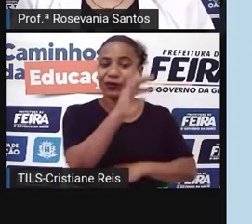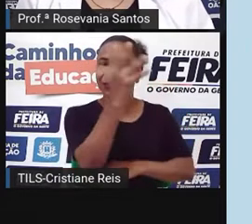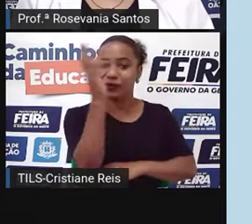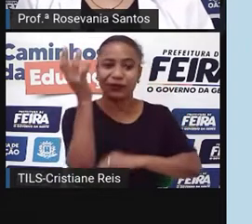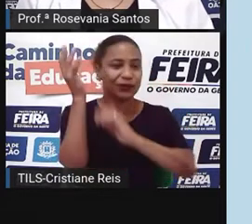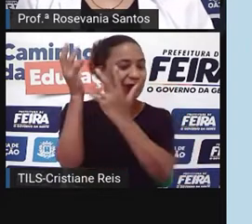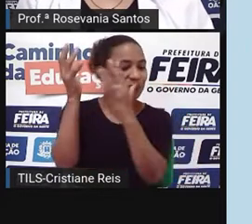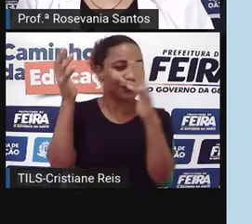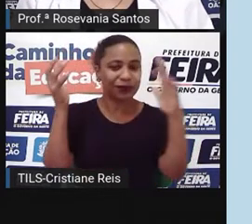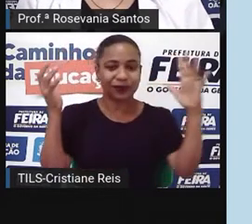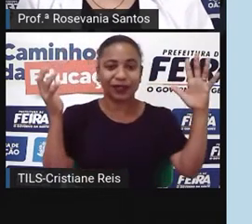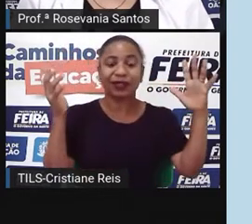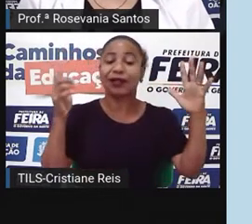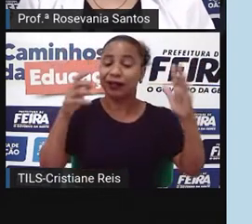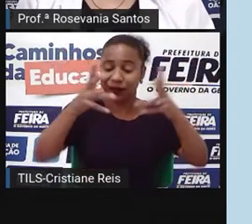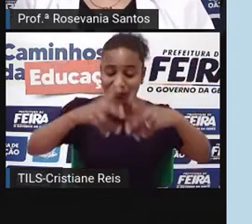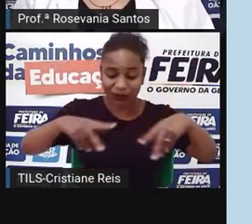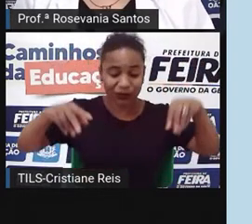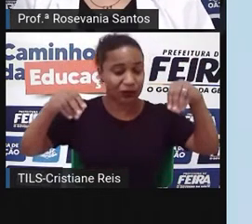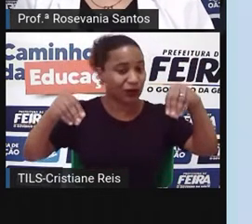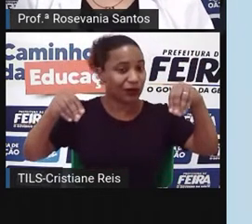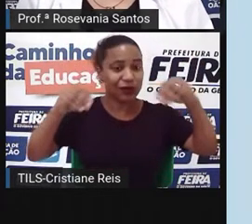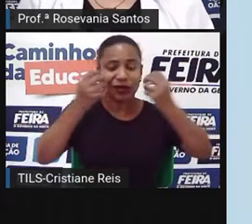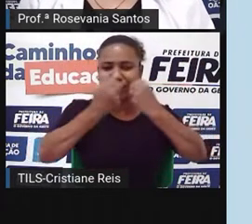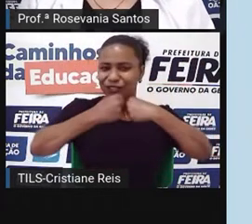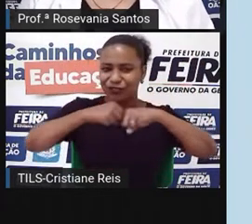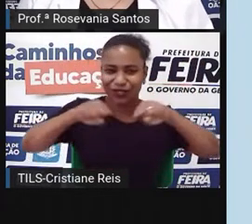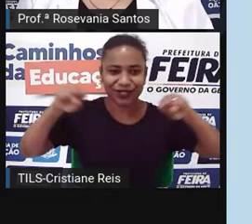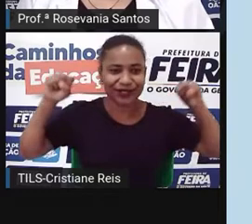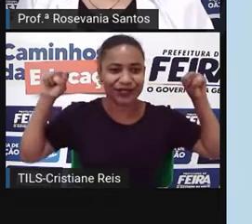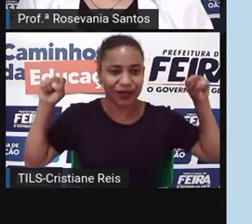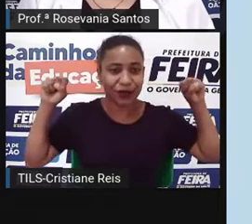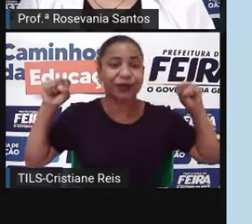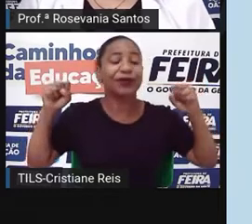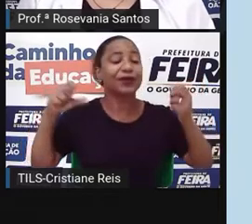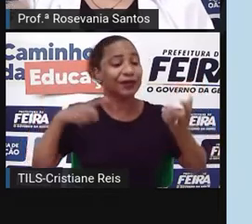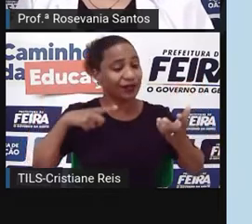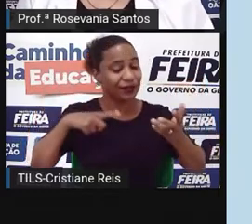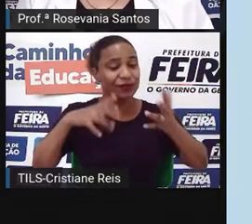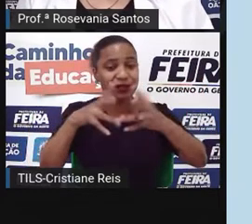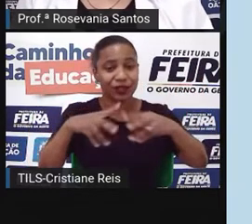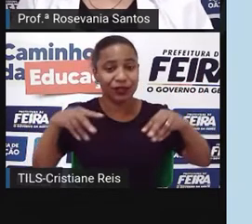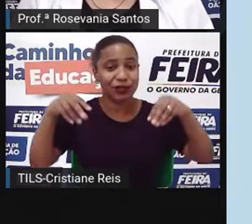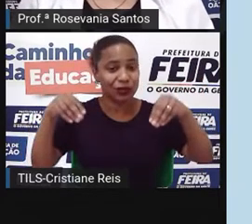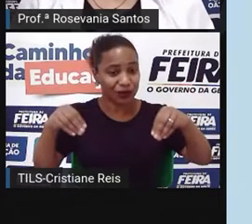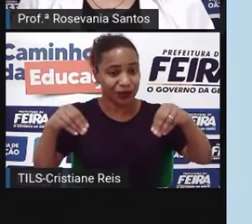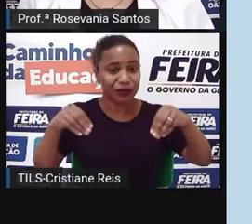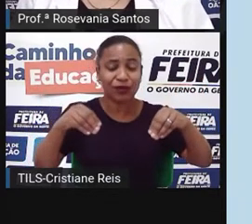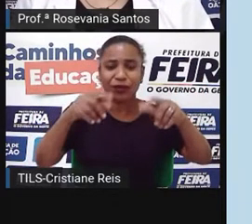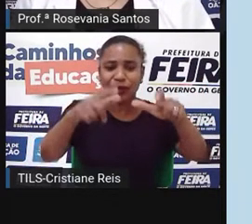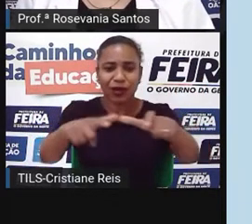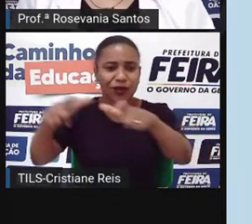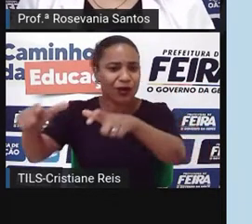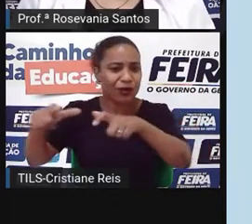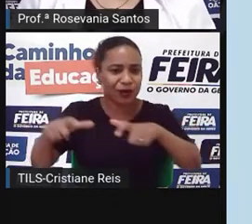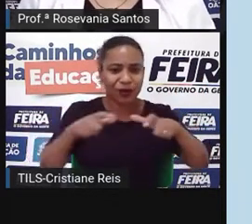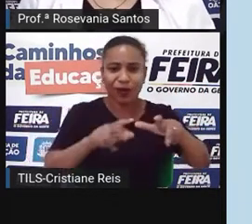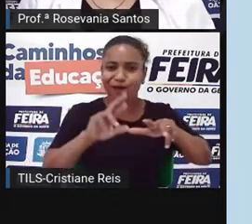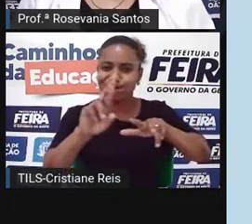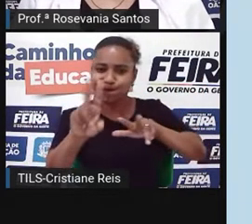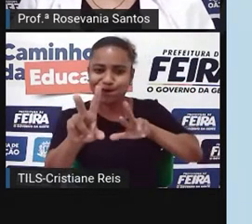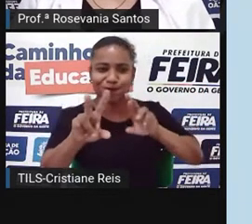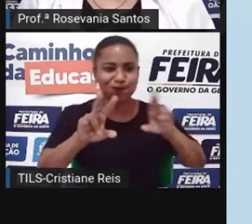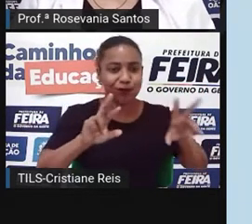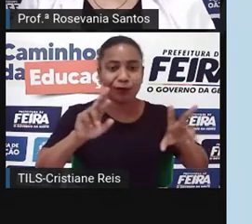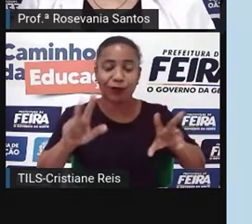grande extensão territorial, possuindo territórios com características completamente distintas, como o clima,